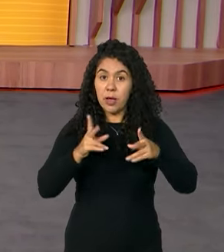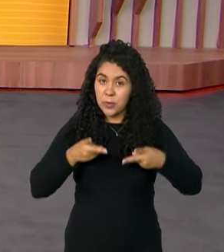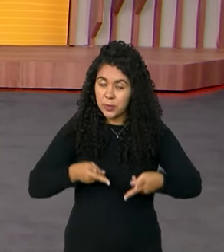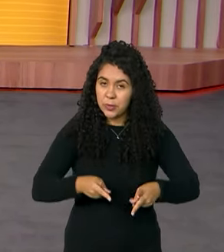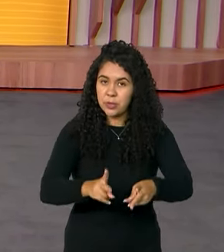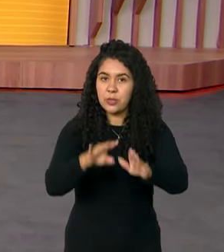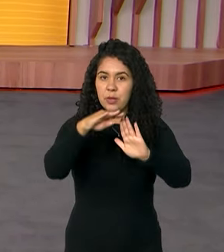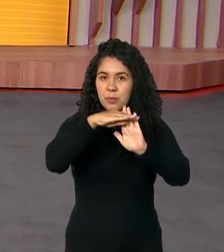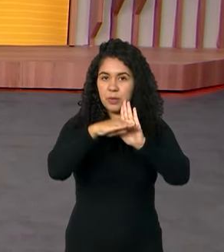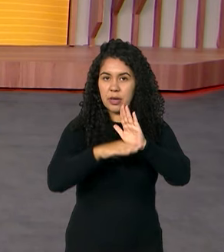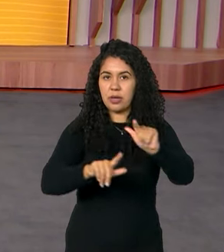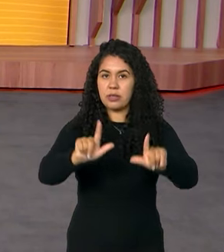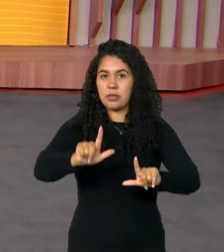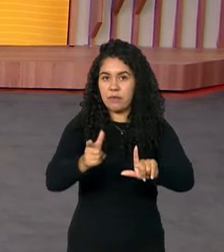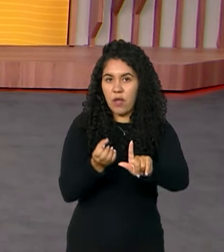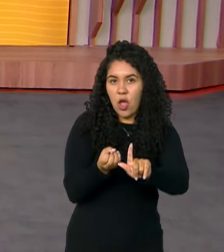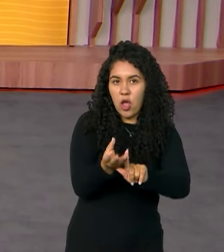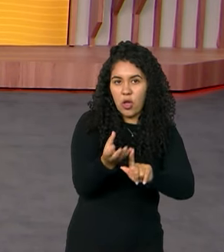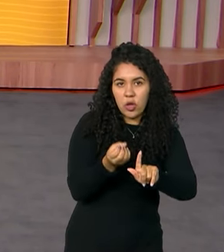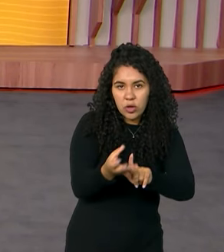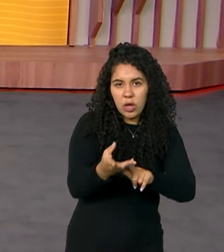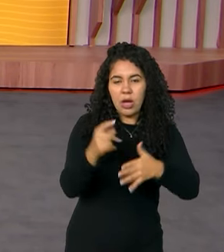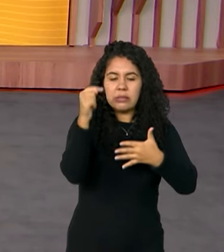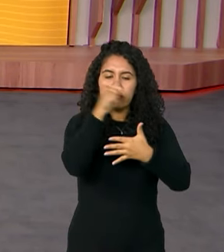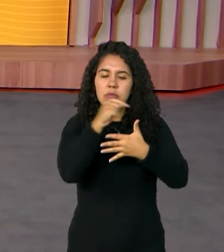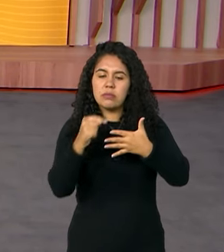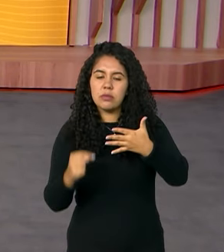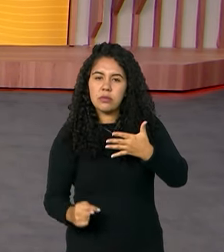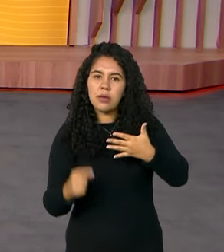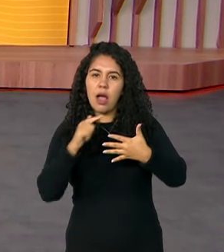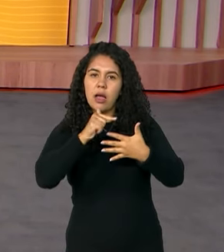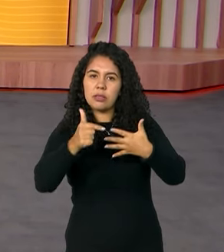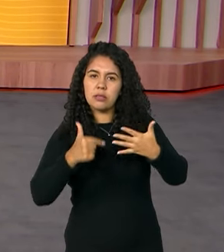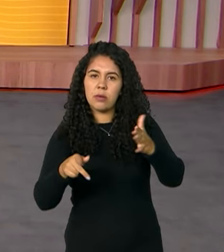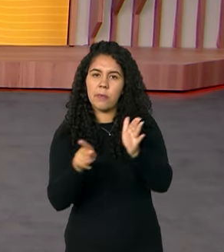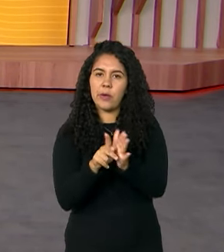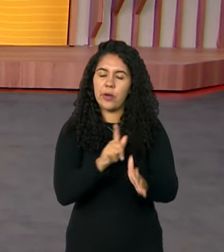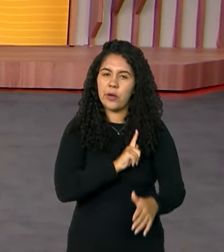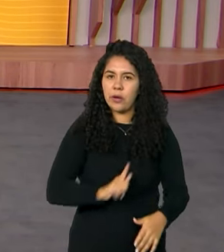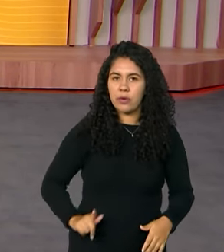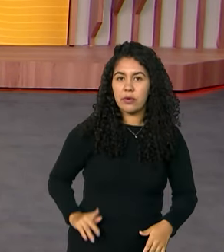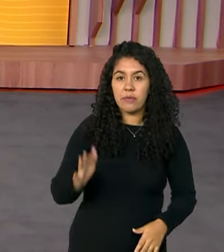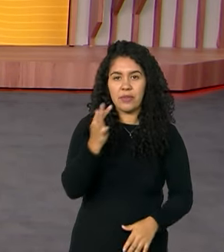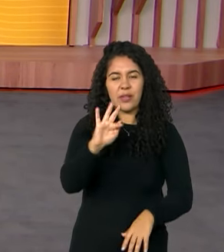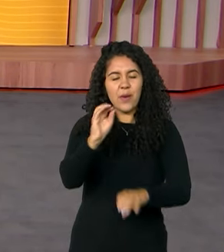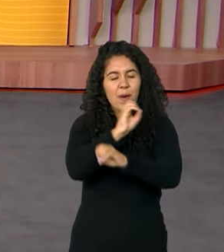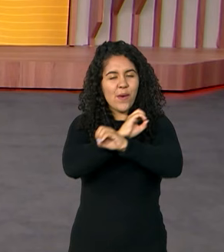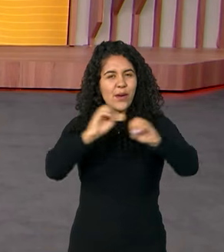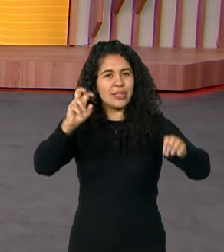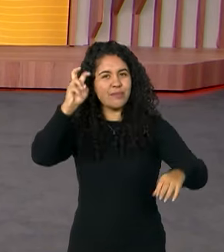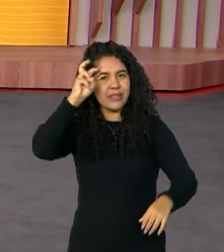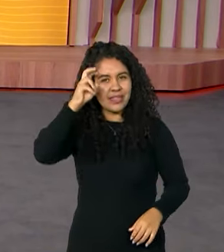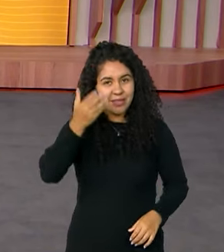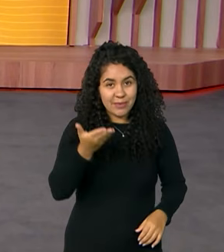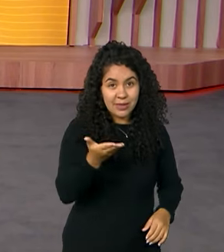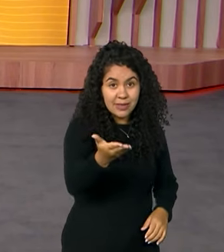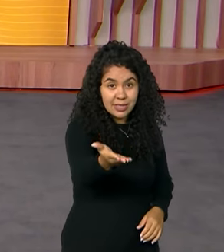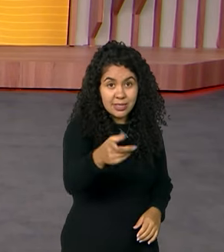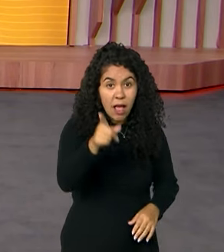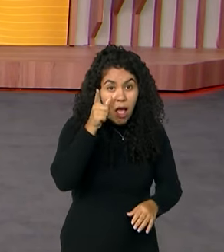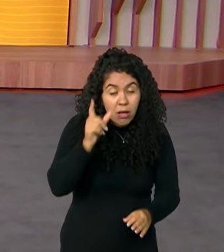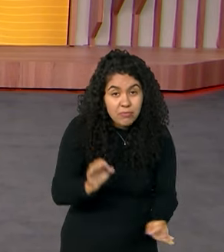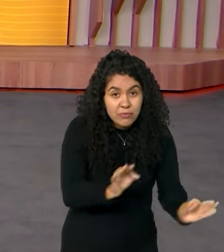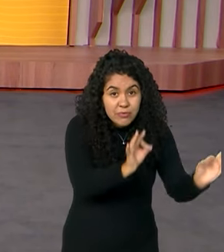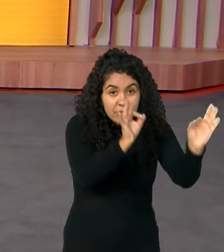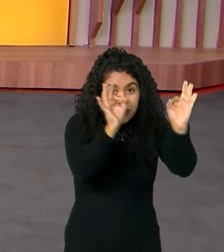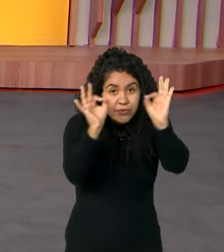o Canal GOV segue com a programação, mostrando todas as ações do governo federal. Uma ótima quinta-feira, não deixe de acompanhar